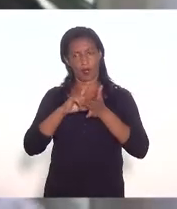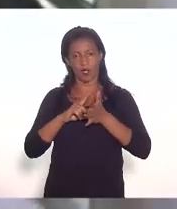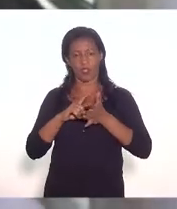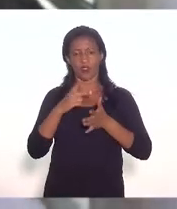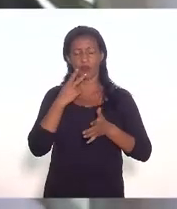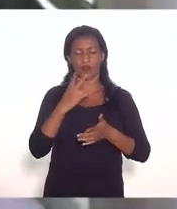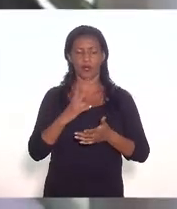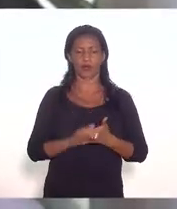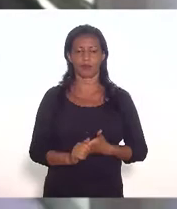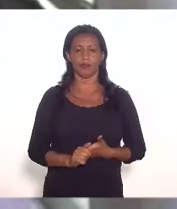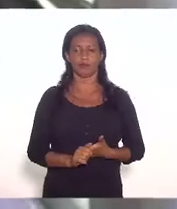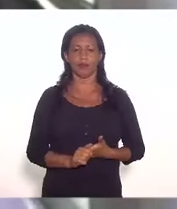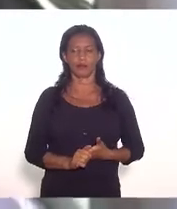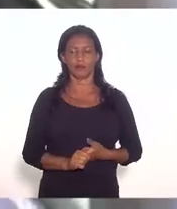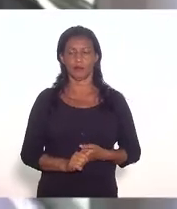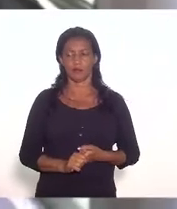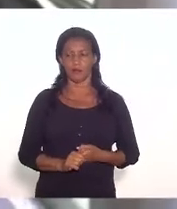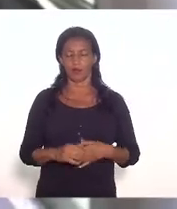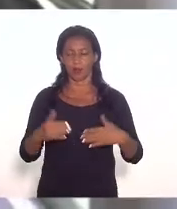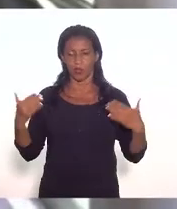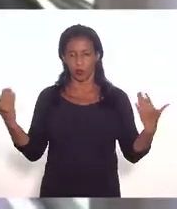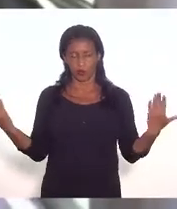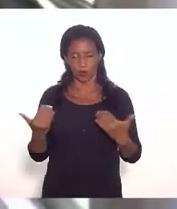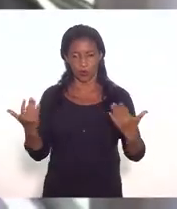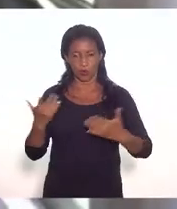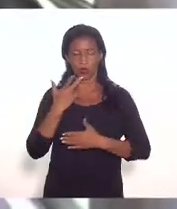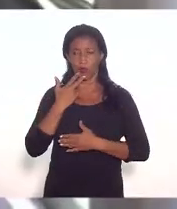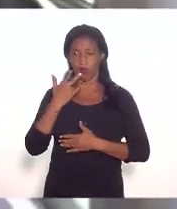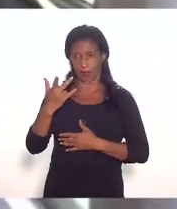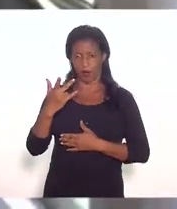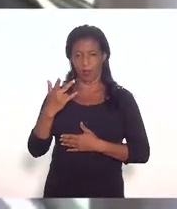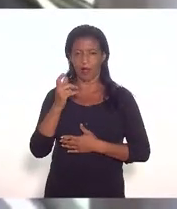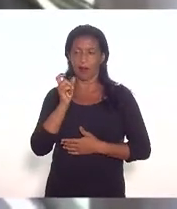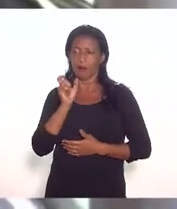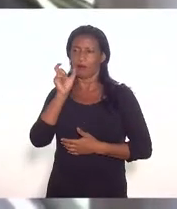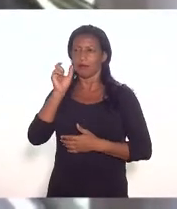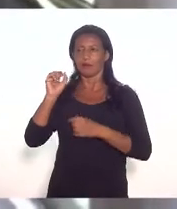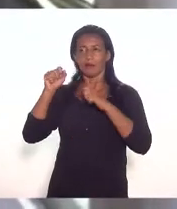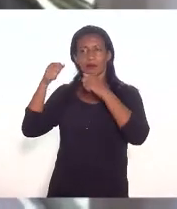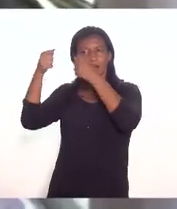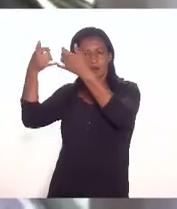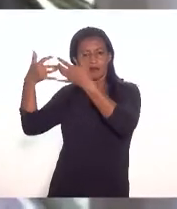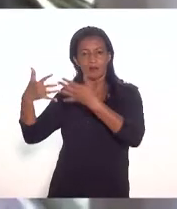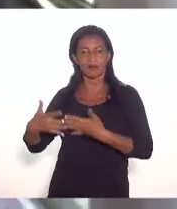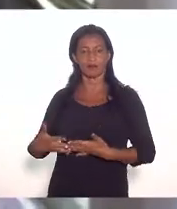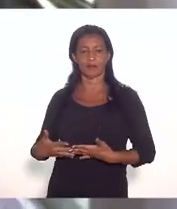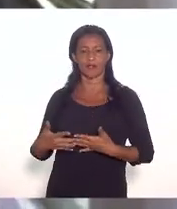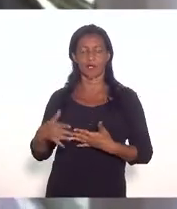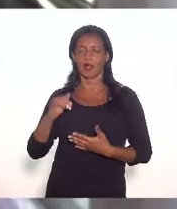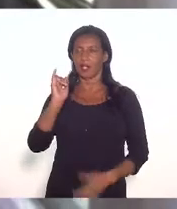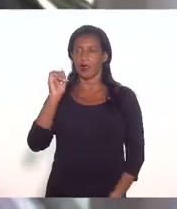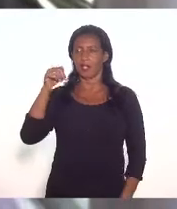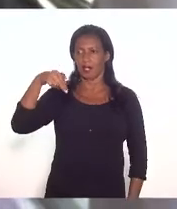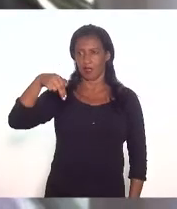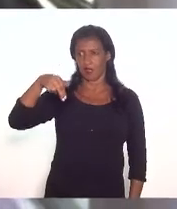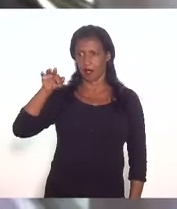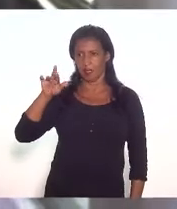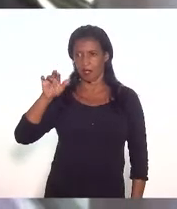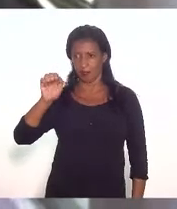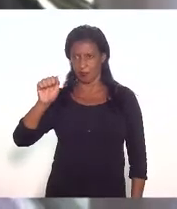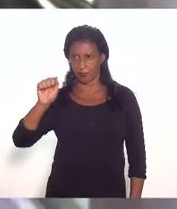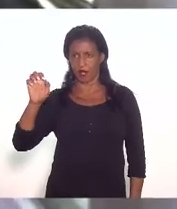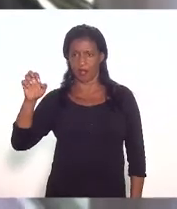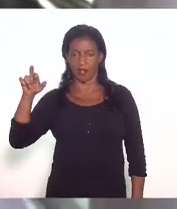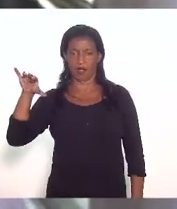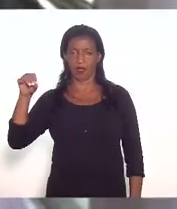fatos o que nós viemos dizer é reforçar nós seguimos uma política do governo federal e a infraero neste momento entende